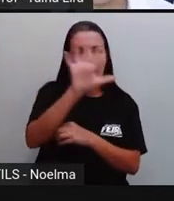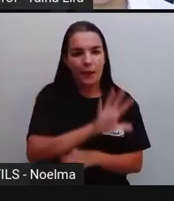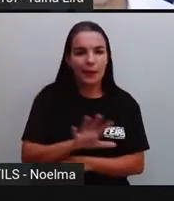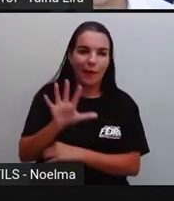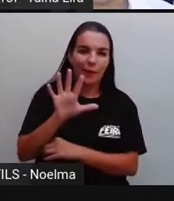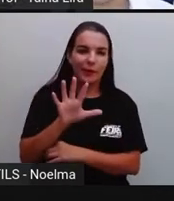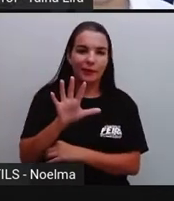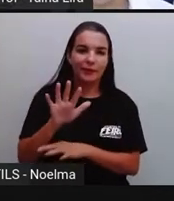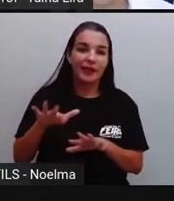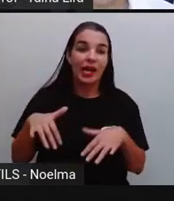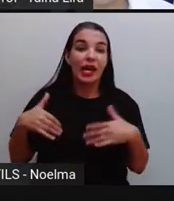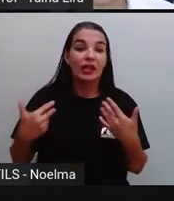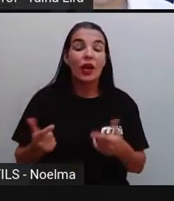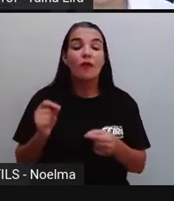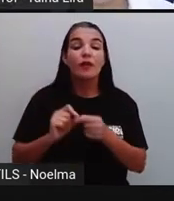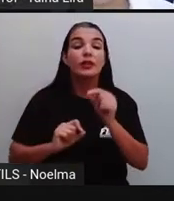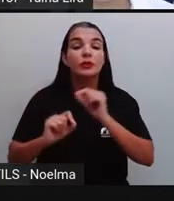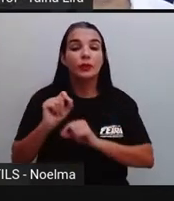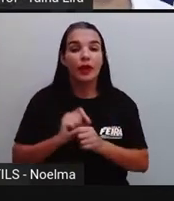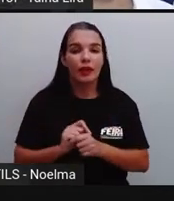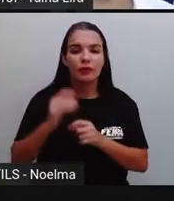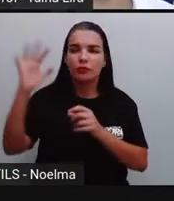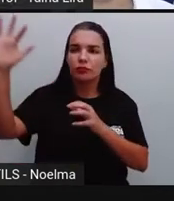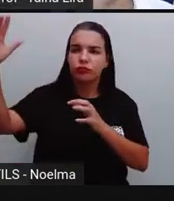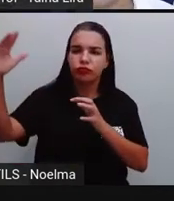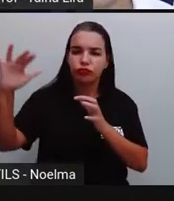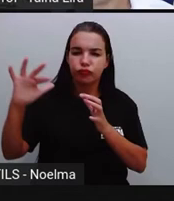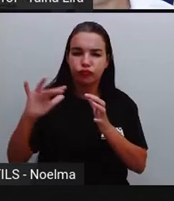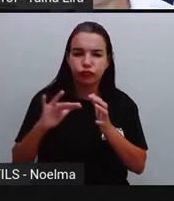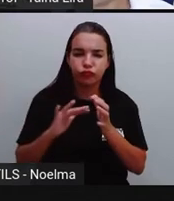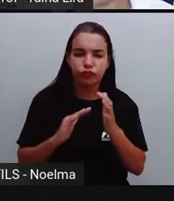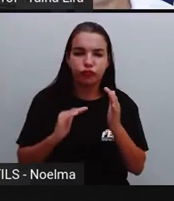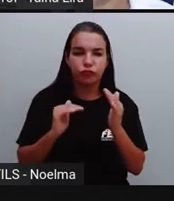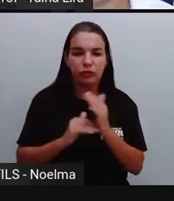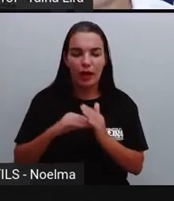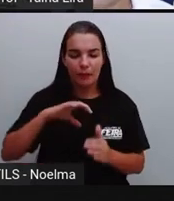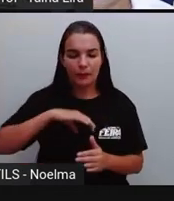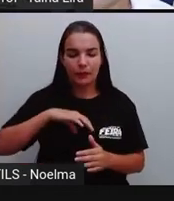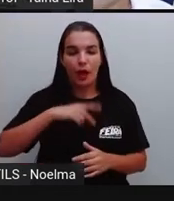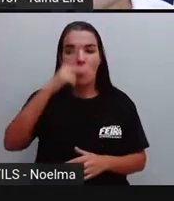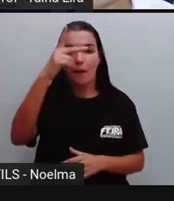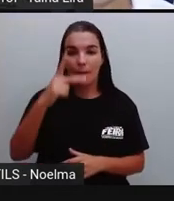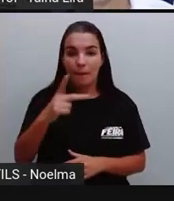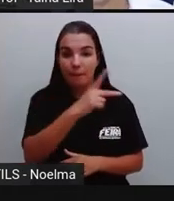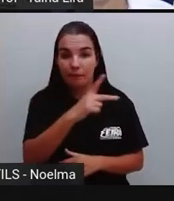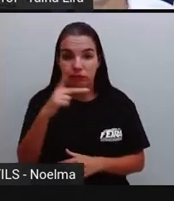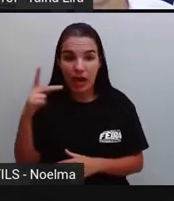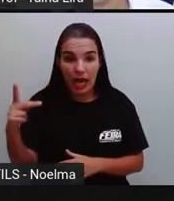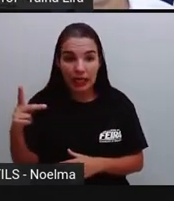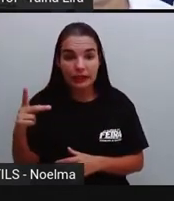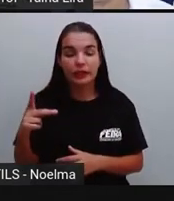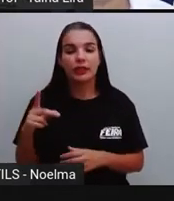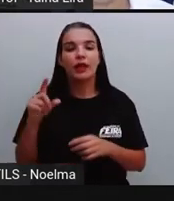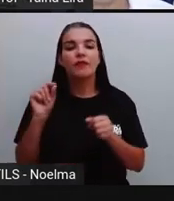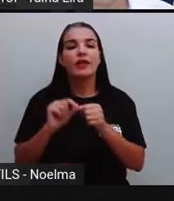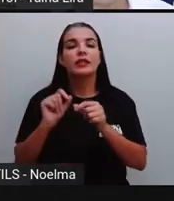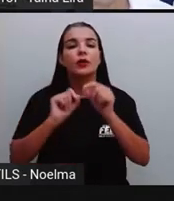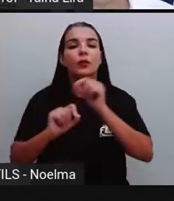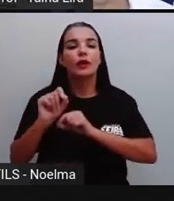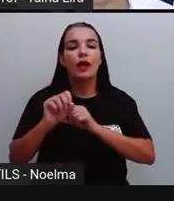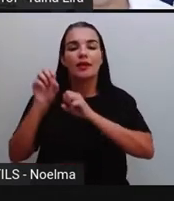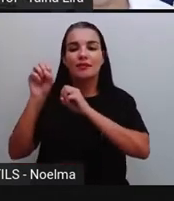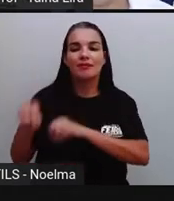Então, o que foi que eles fizeram? Eles trouxeram os jesuítas de lá, né, de Portugal. E aí, ó, o que é que os